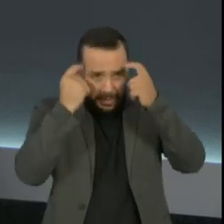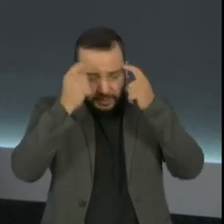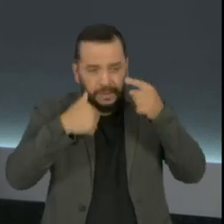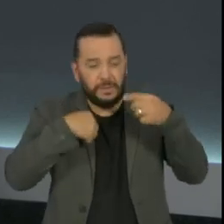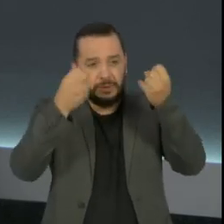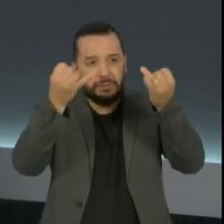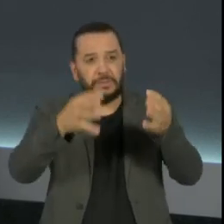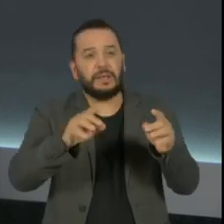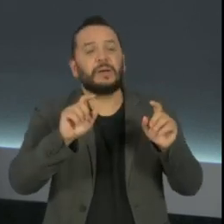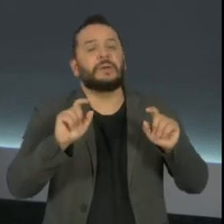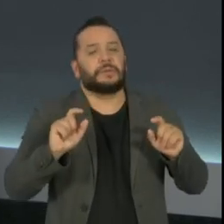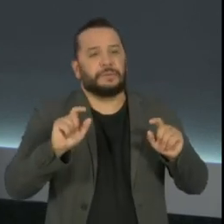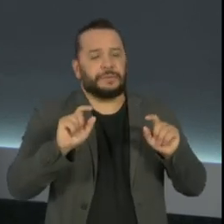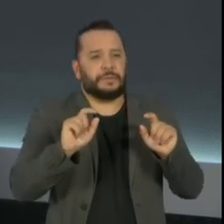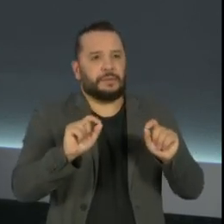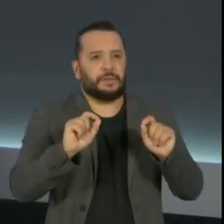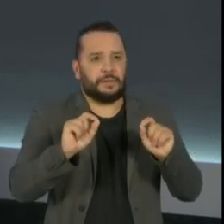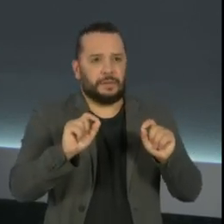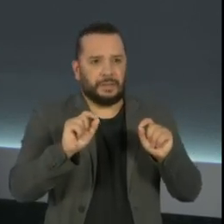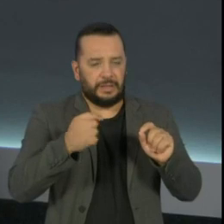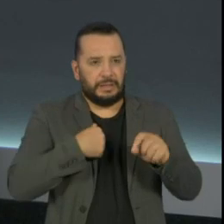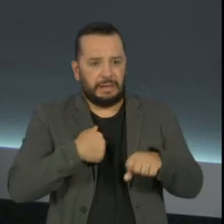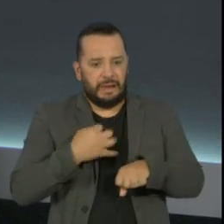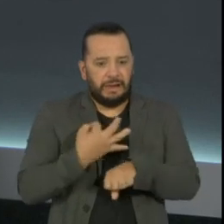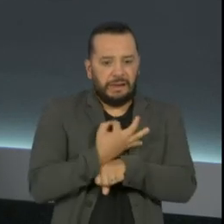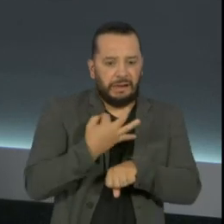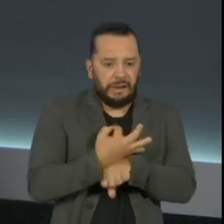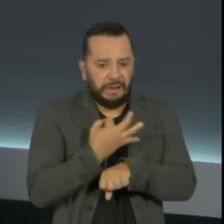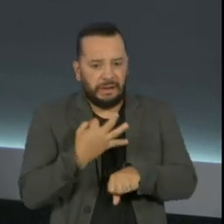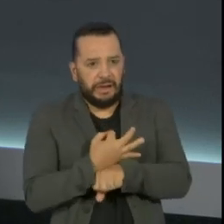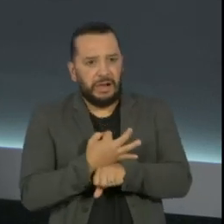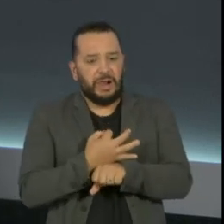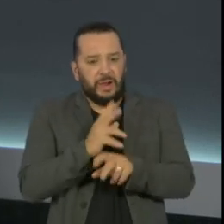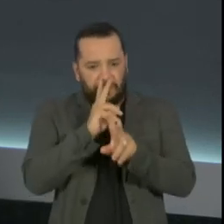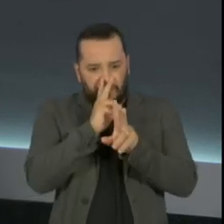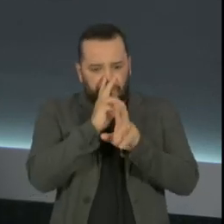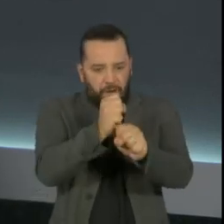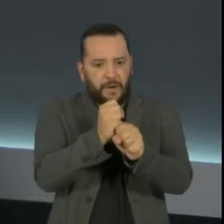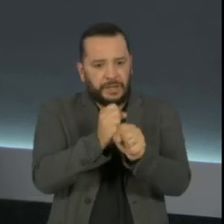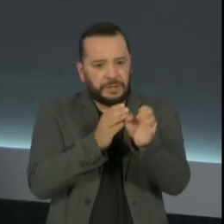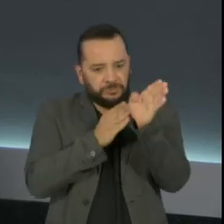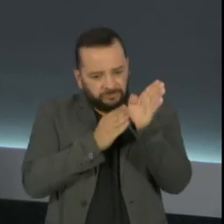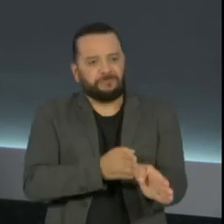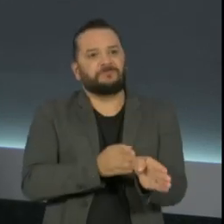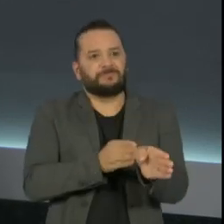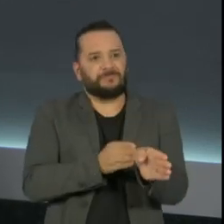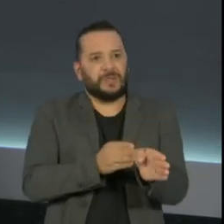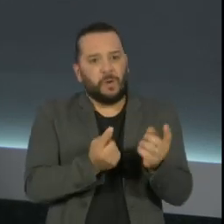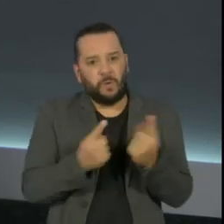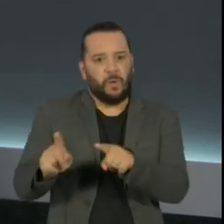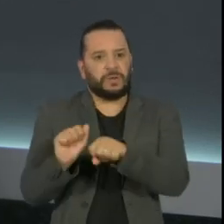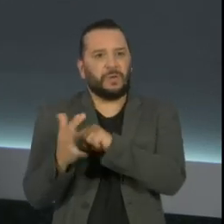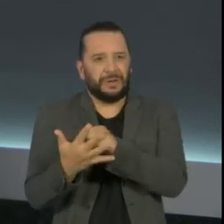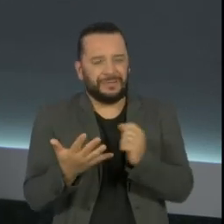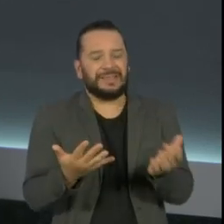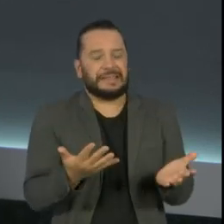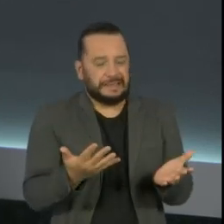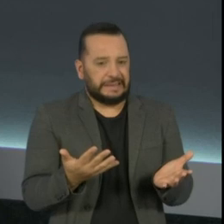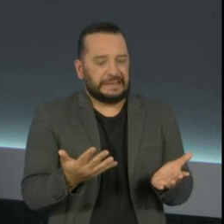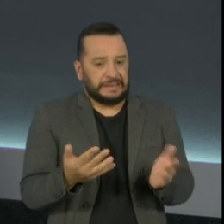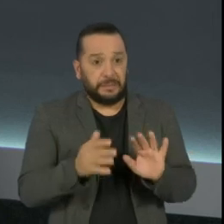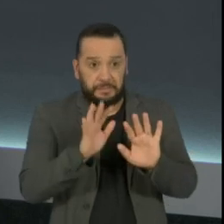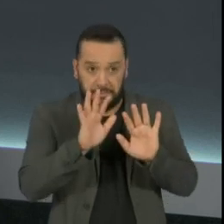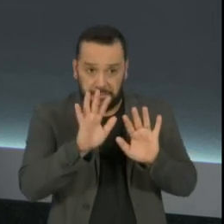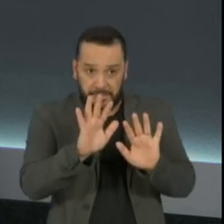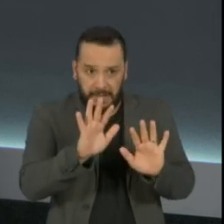resistência, da resiliência necessária para enfrentar este tempo, se fala muito em